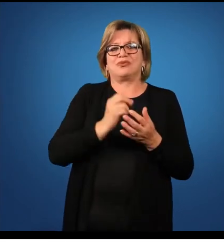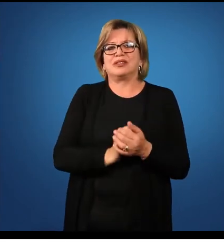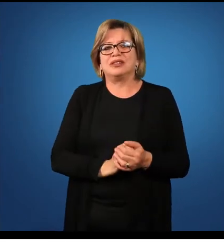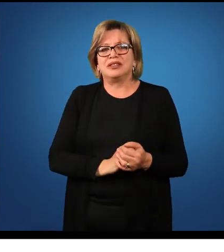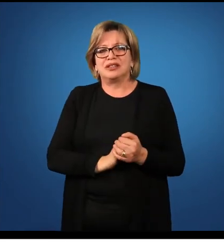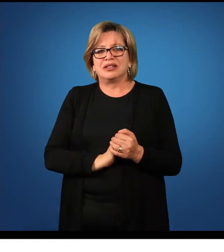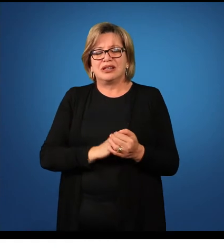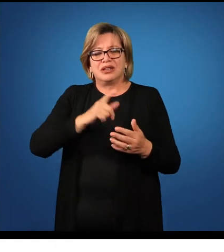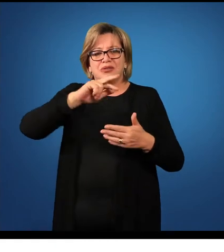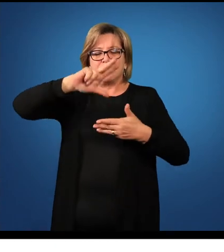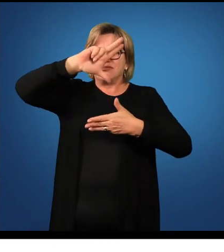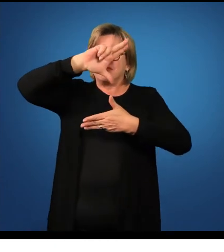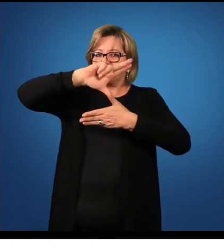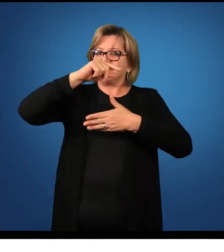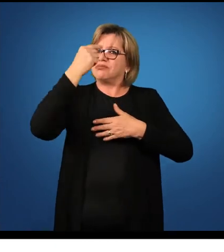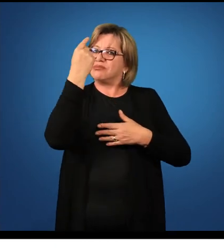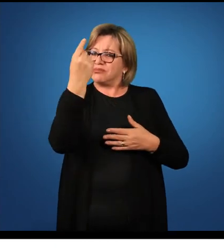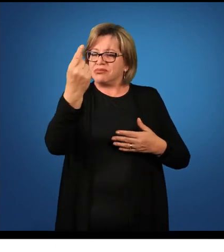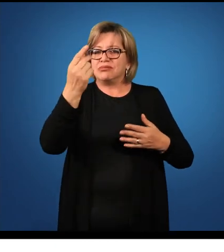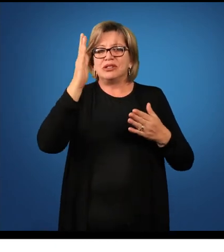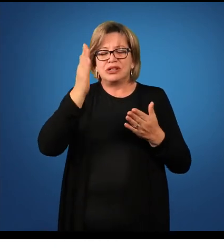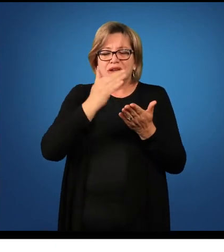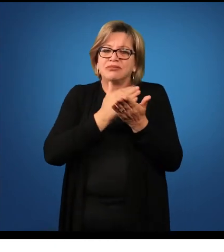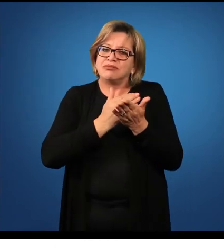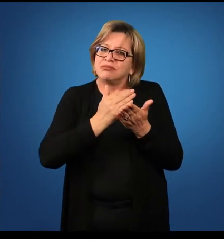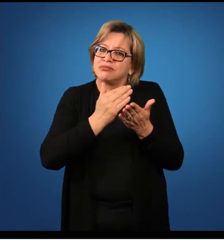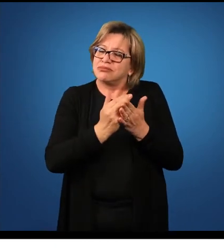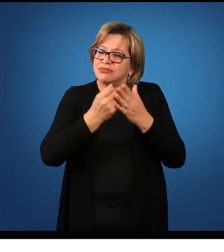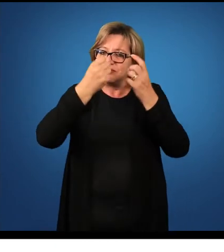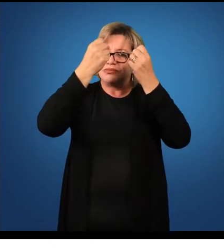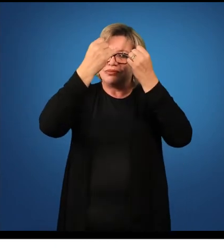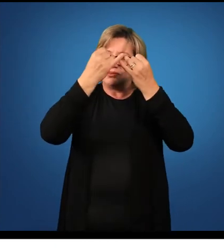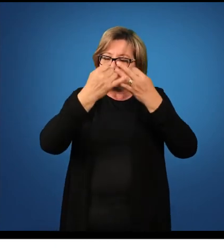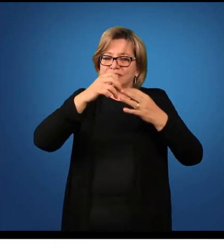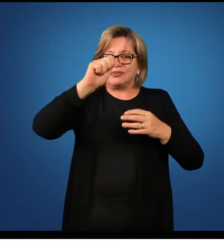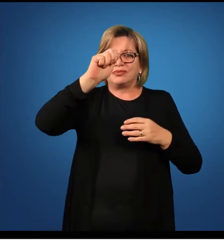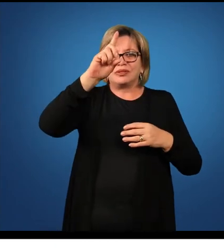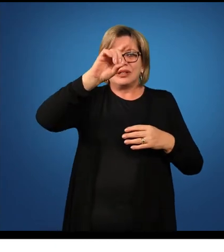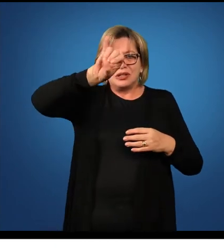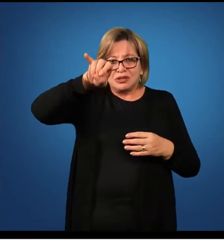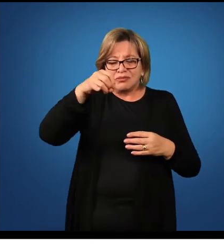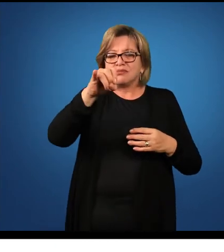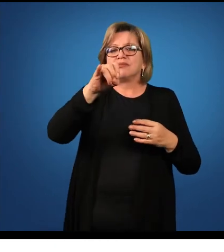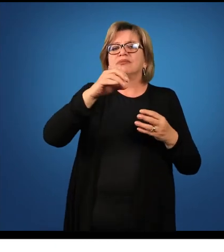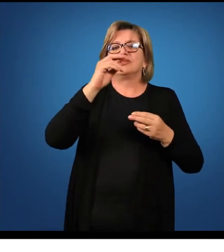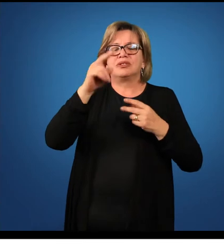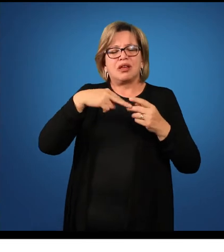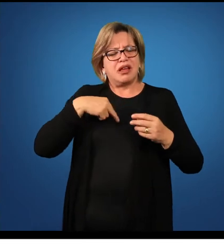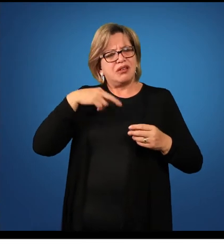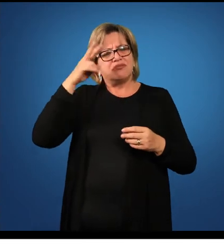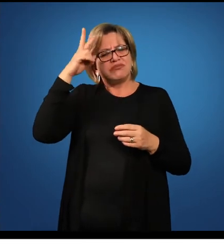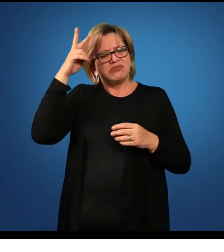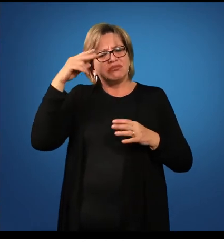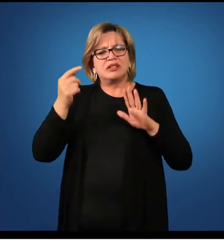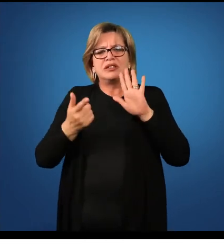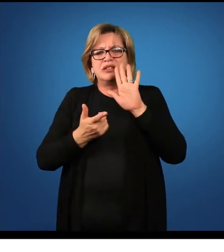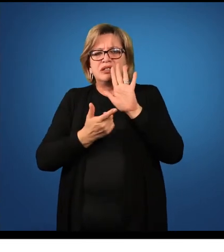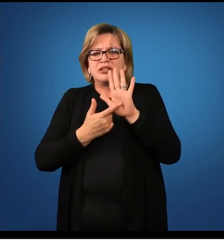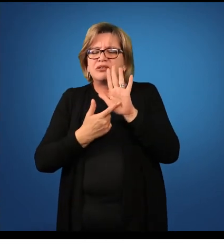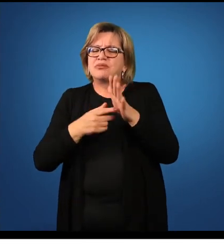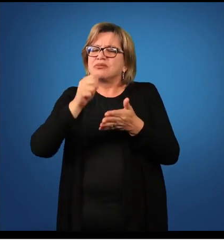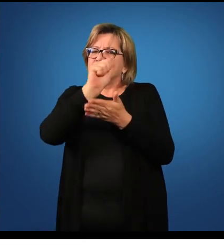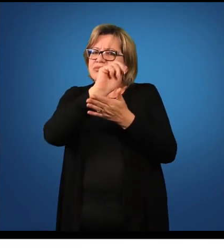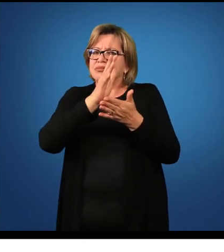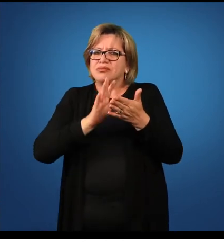Na disciplina de latim 1, nós começamos falando dos adjuntos adverbiais, e me lembro de ter realizado o